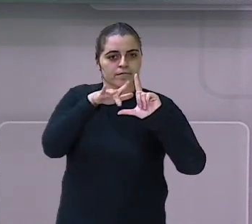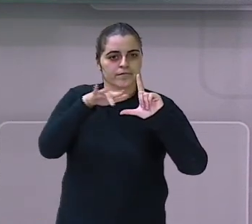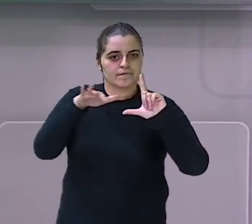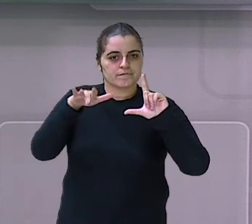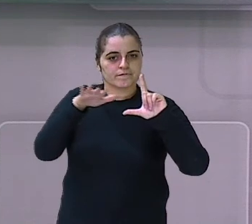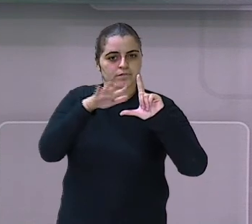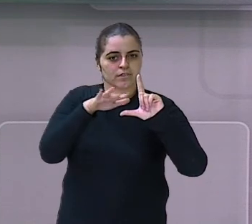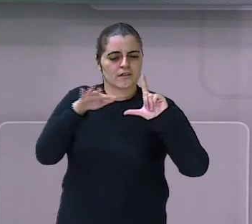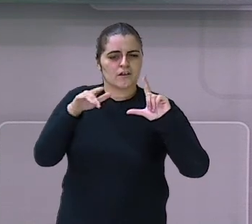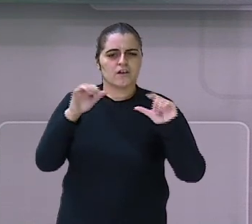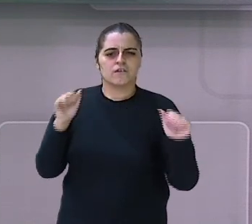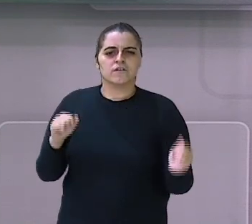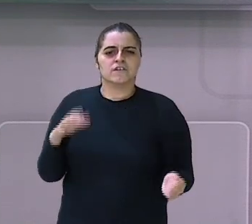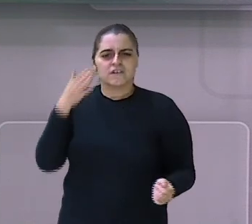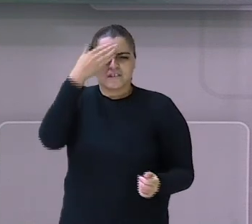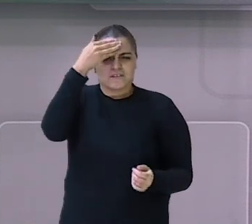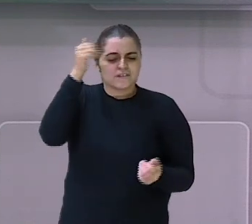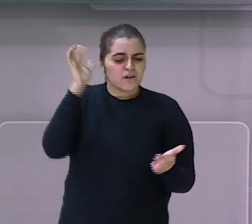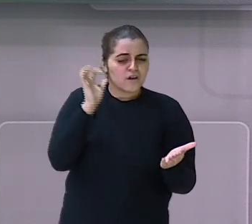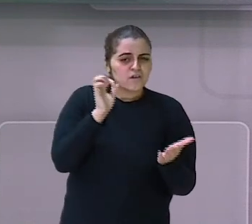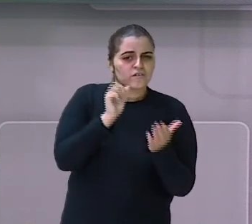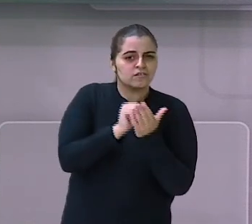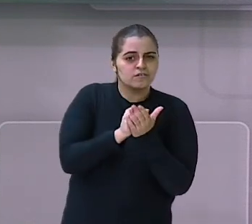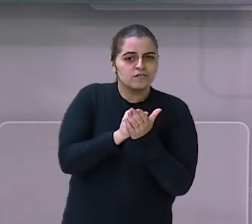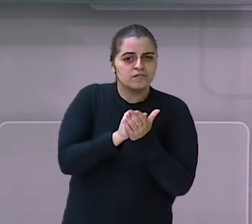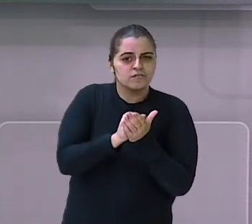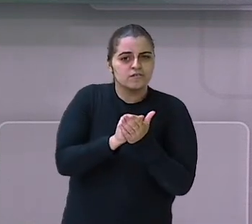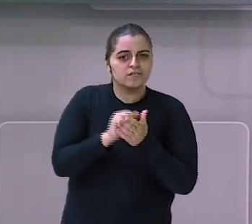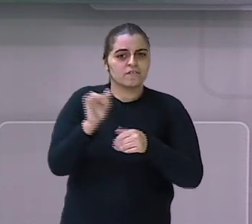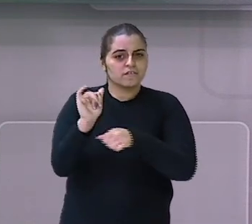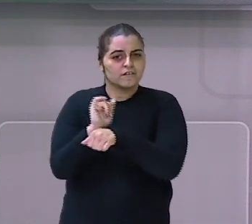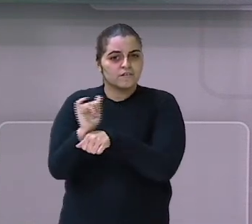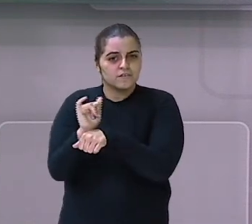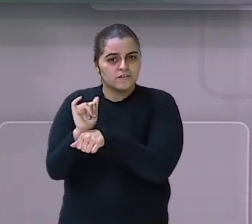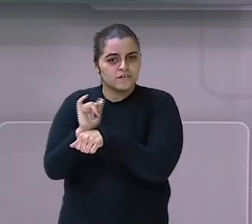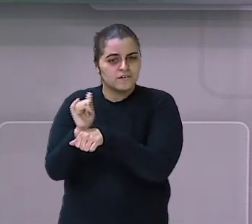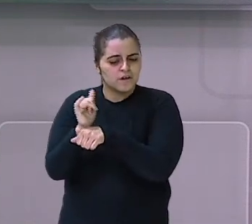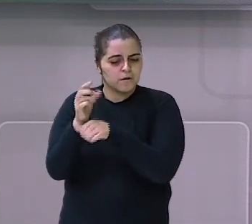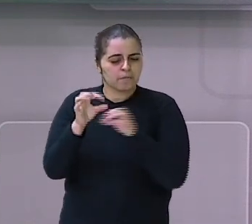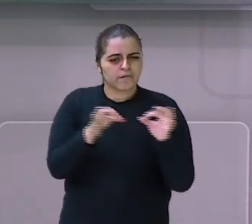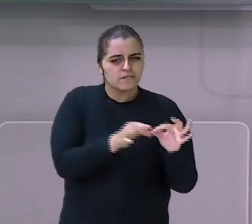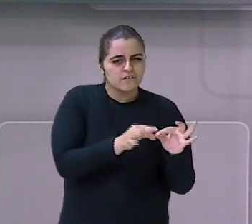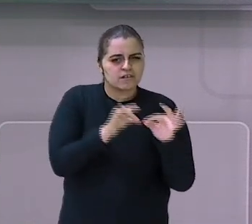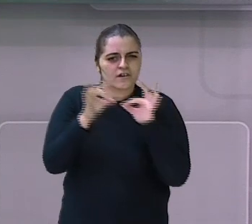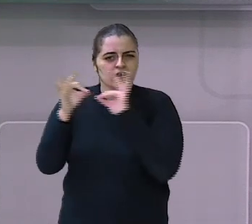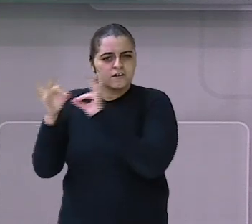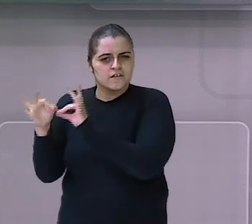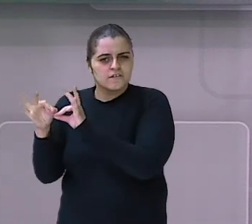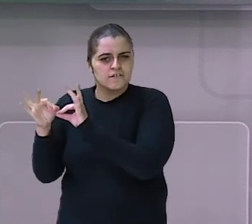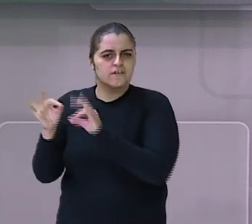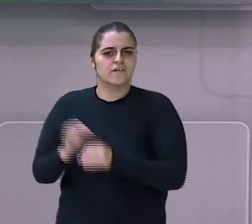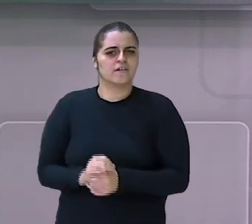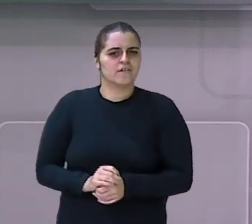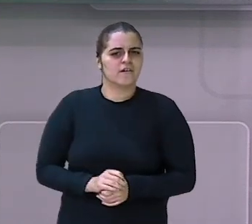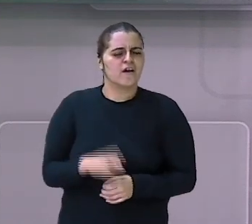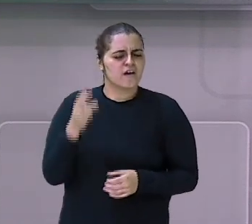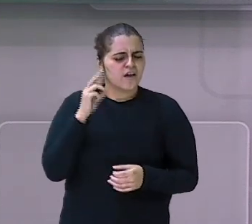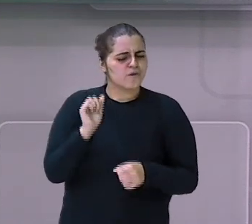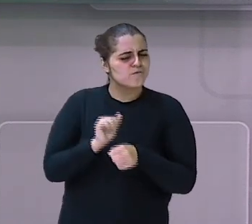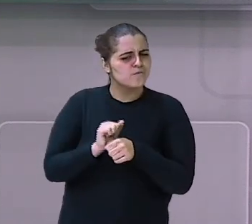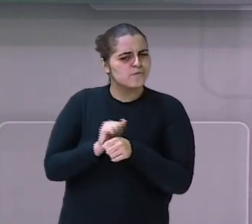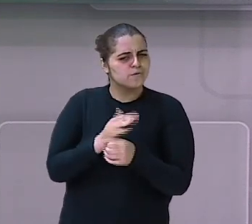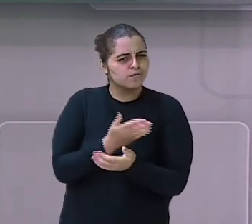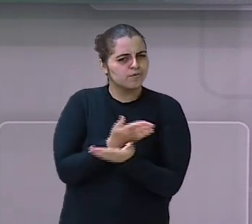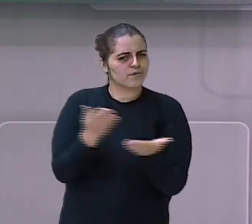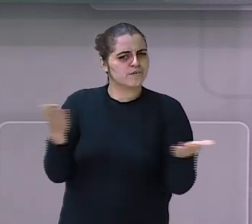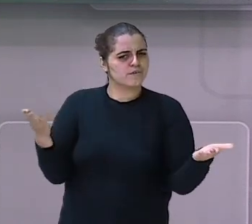E você que ainda não se inscreveu no nosso canal do YouTube. Se inscrevam para rever todas as nossas aulas. Então, aguardo vocês